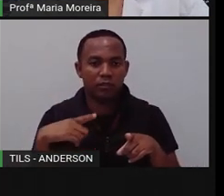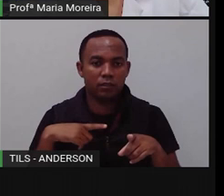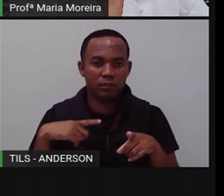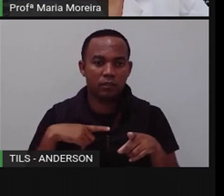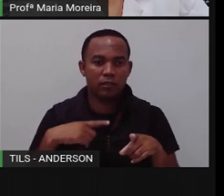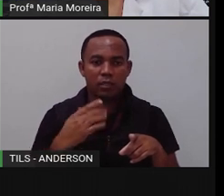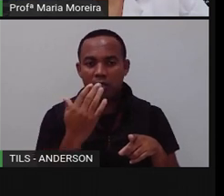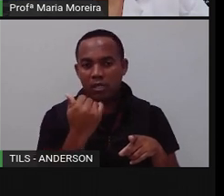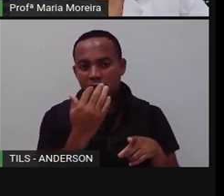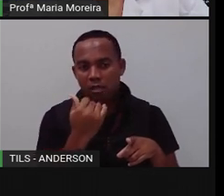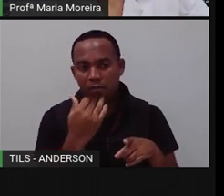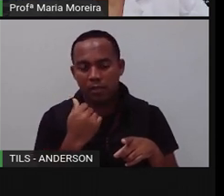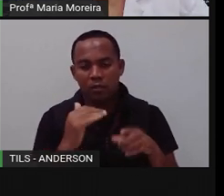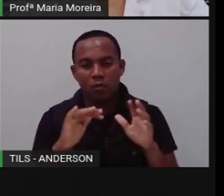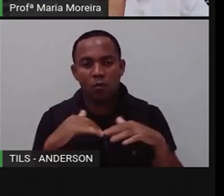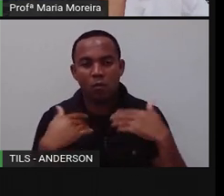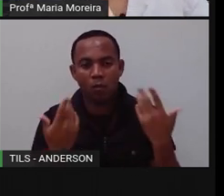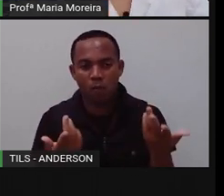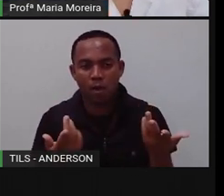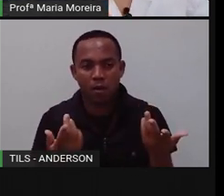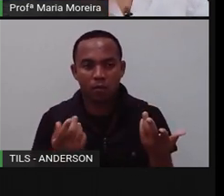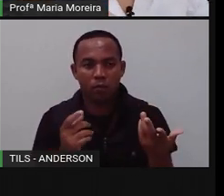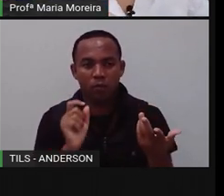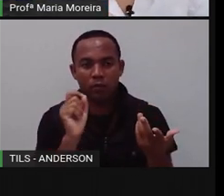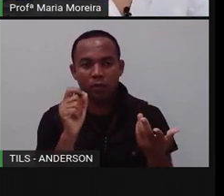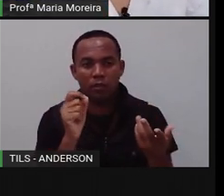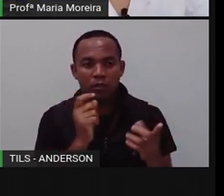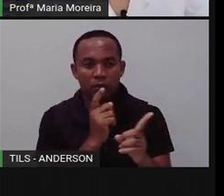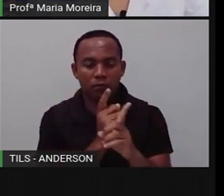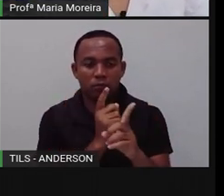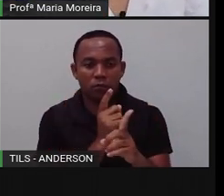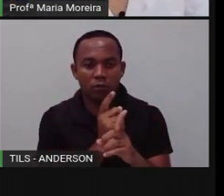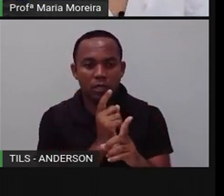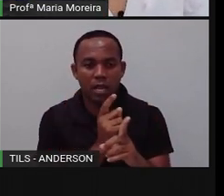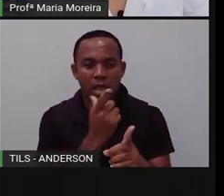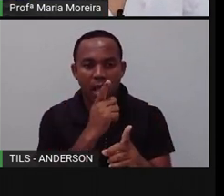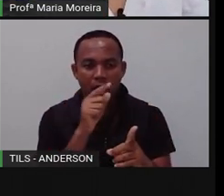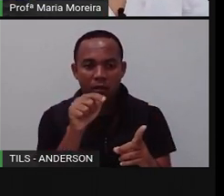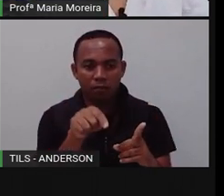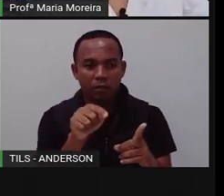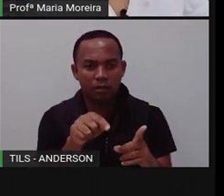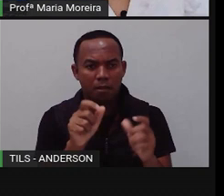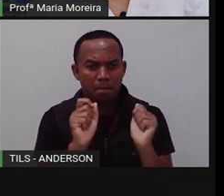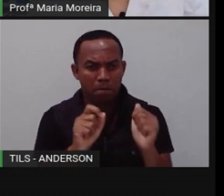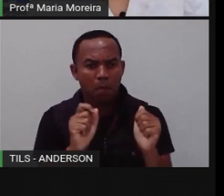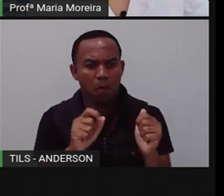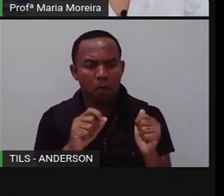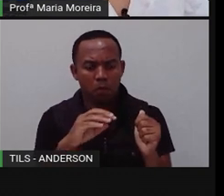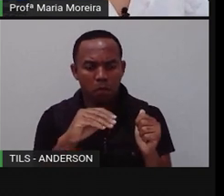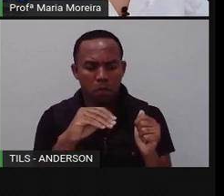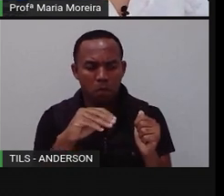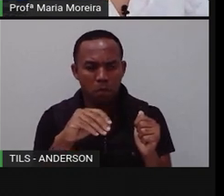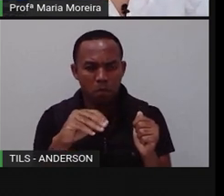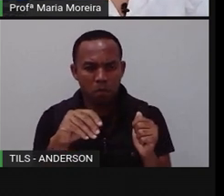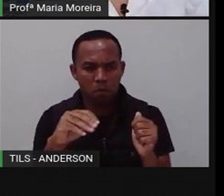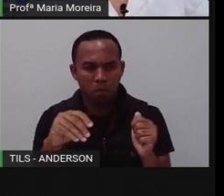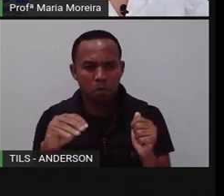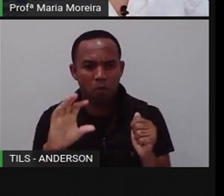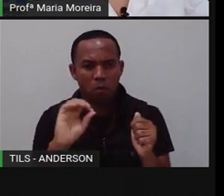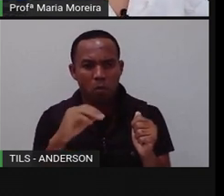principalmente da matéria orgânica, que ele encontra o quê? Na água. Pode ser aquele limuzinho, entendeu?